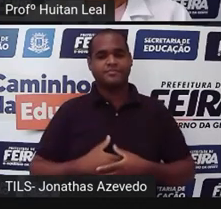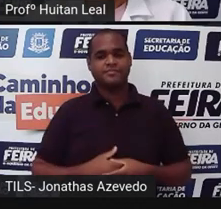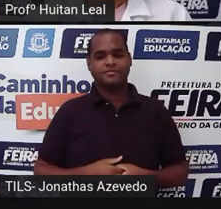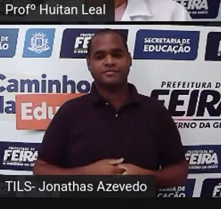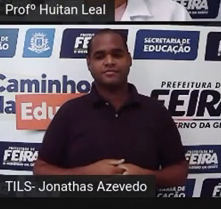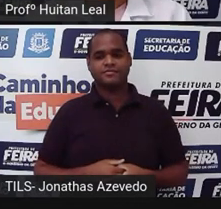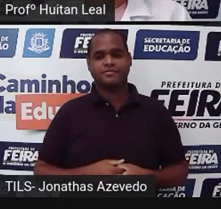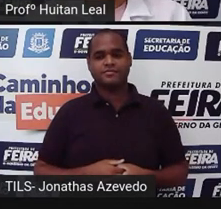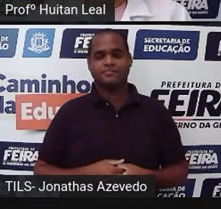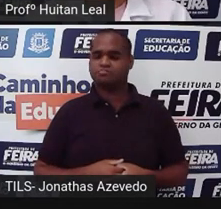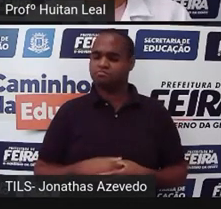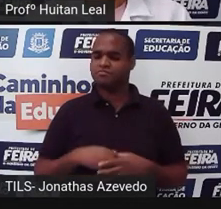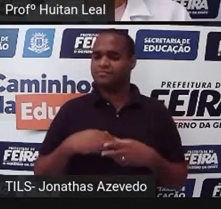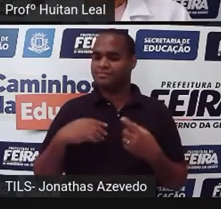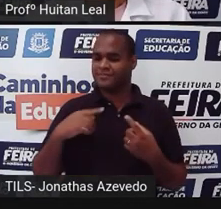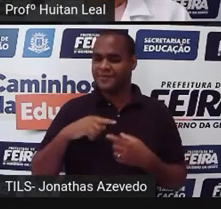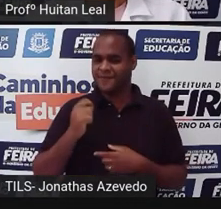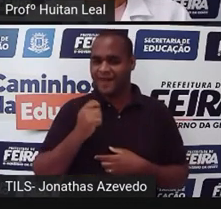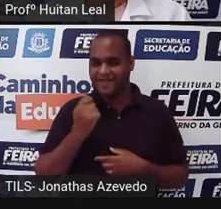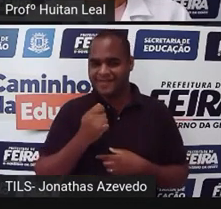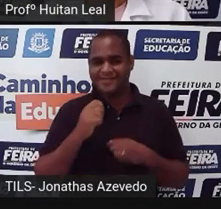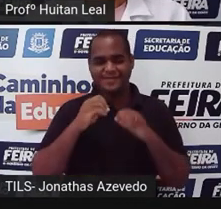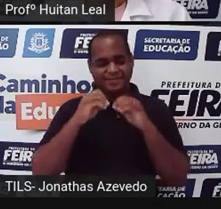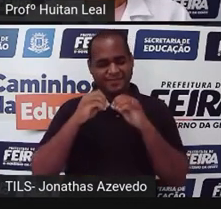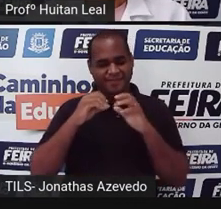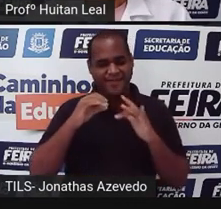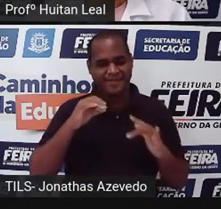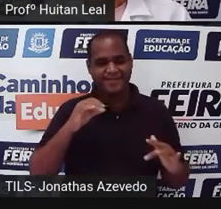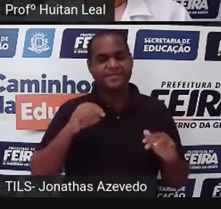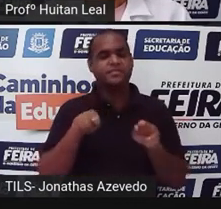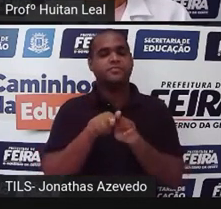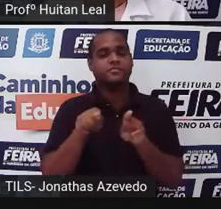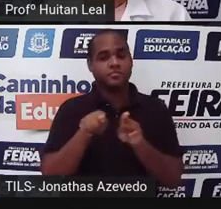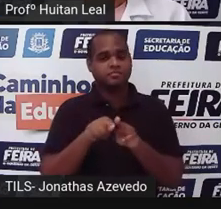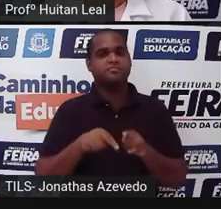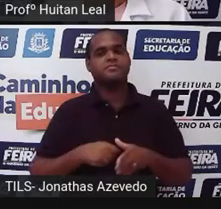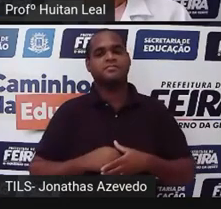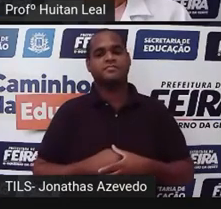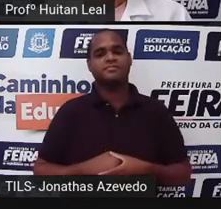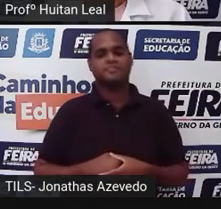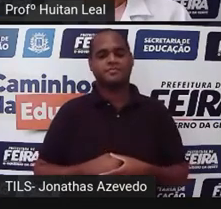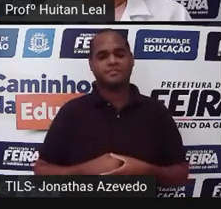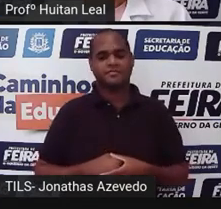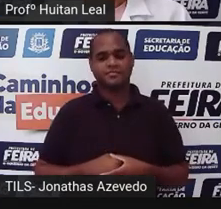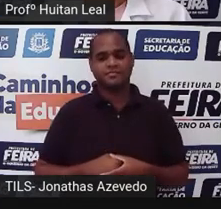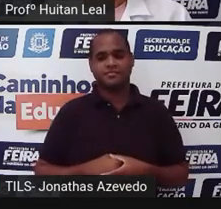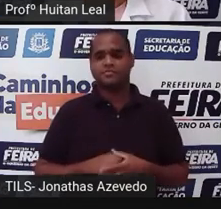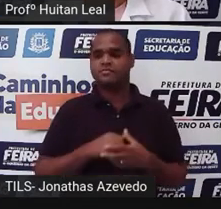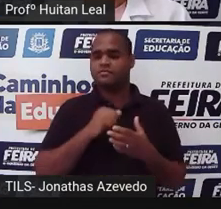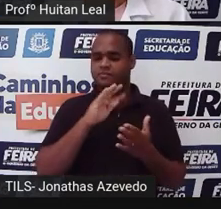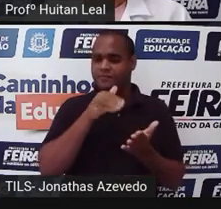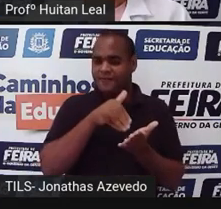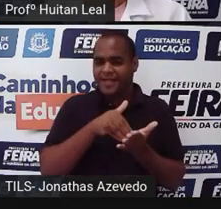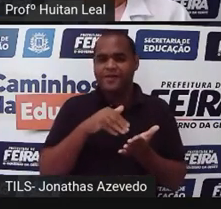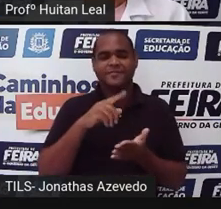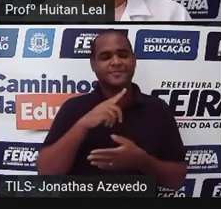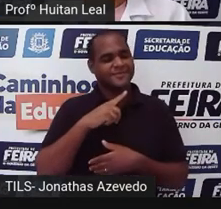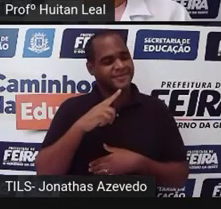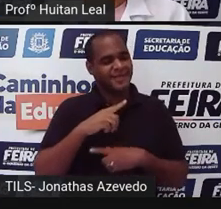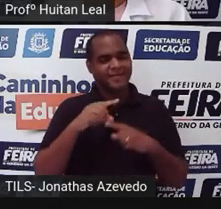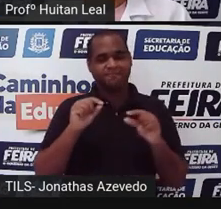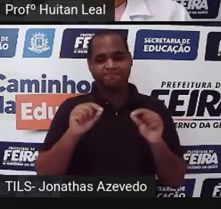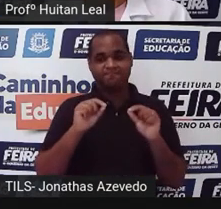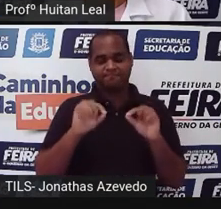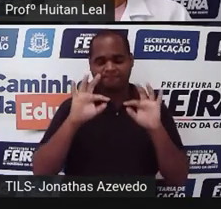nos contos de fada também. Não é? Então, no final, sempre tem uma